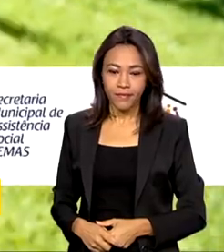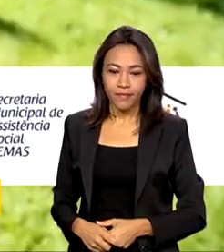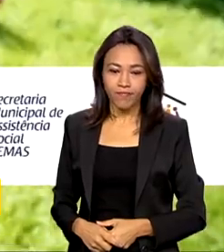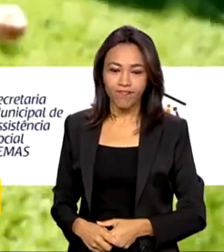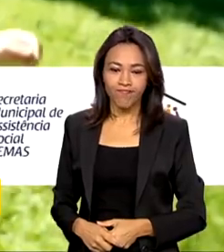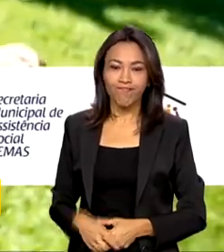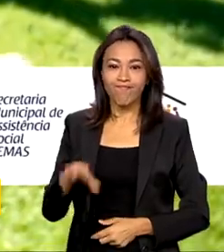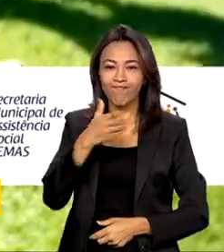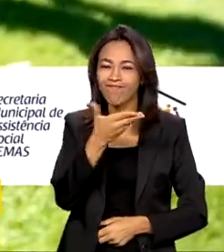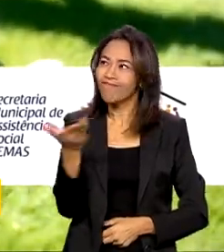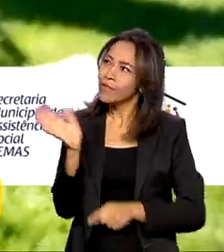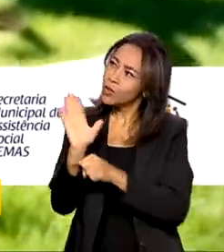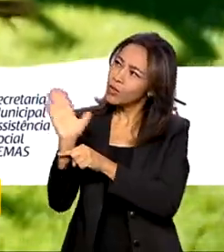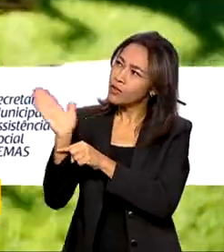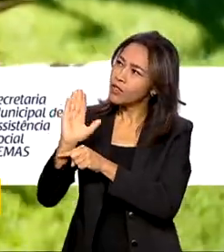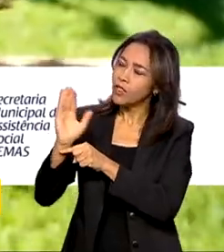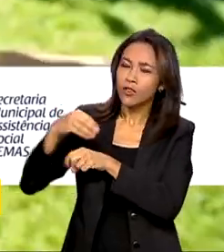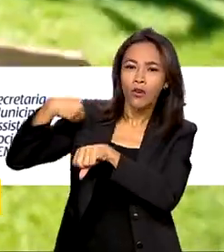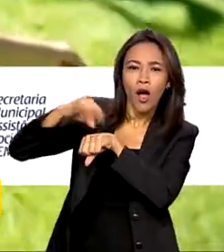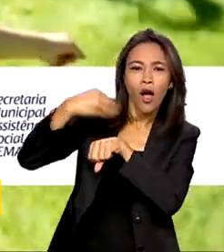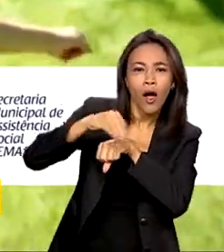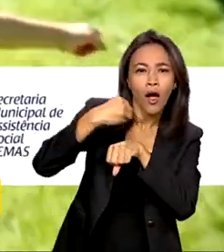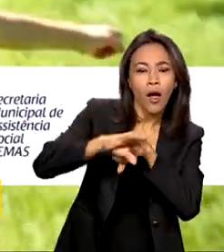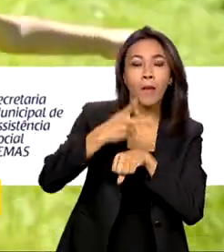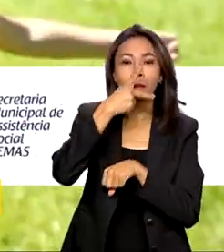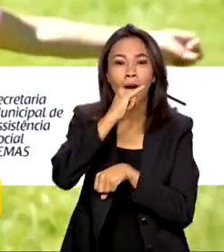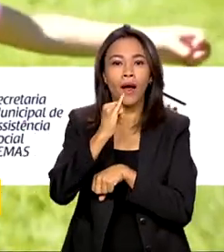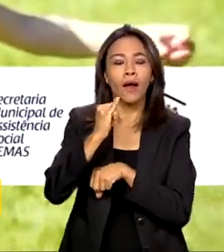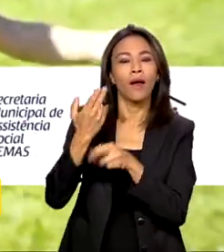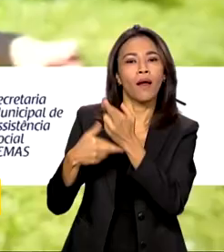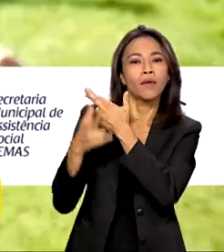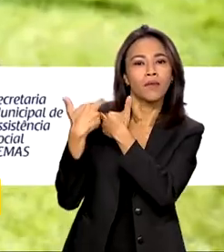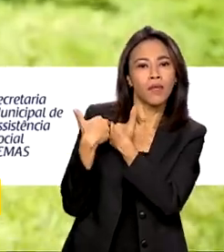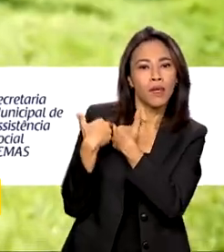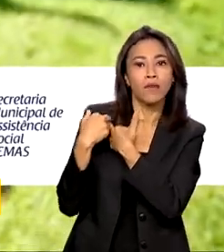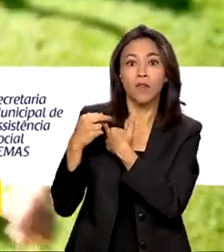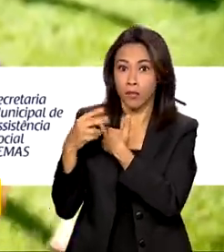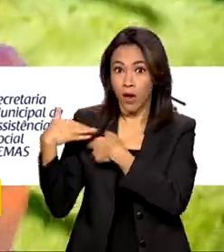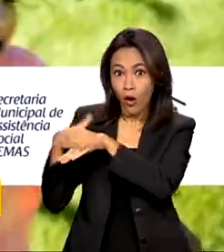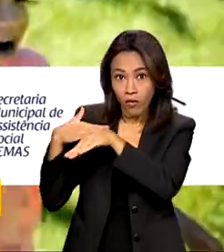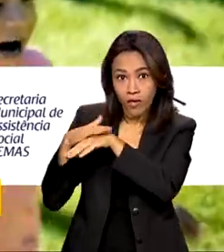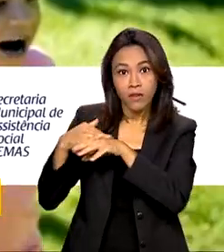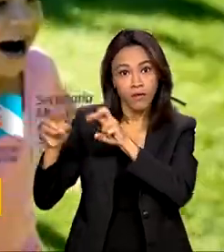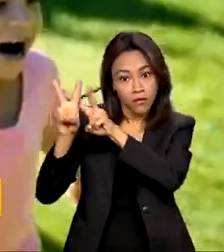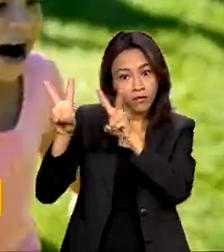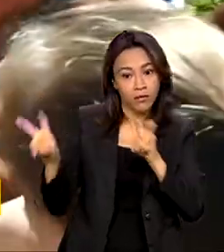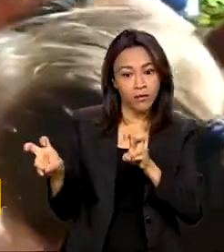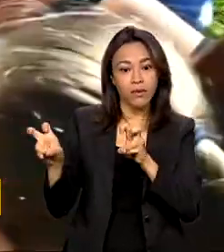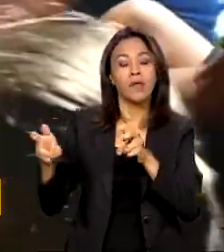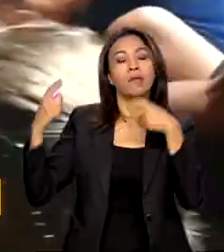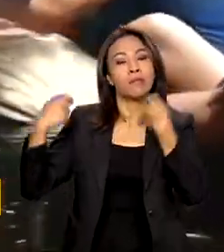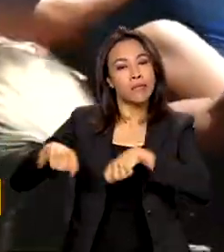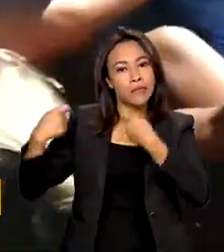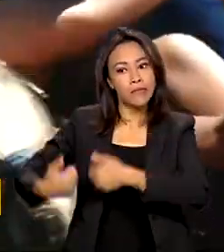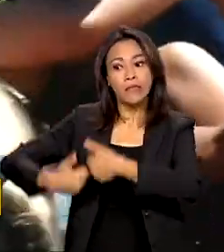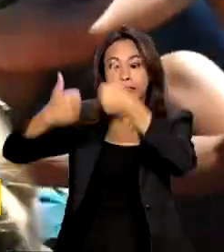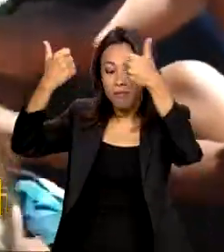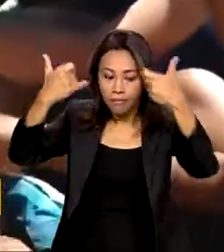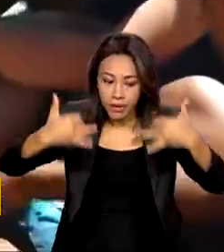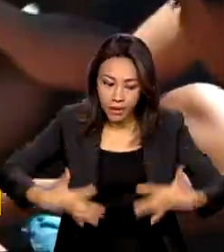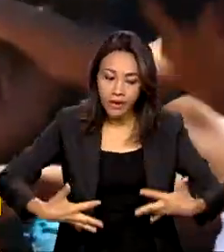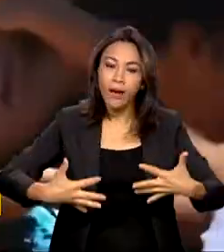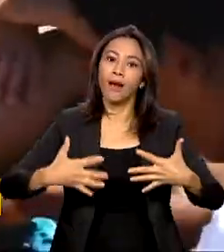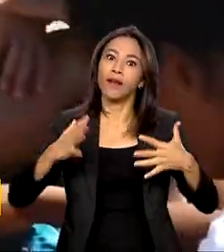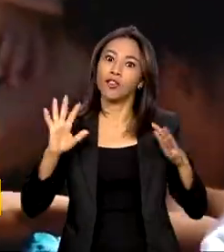Os vídeos orientam pais e responsáveis a conversar sobre o assunto. É preciso explicar sobre um